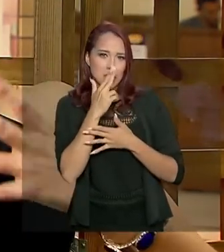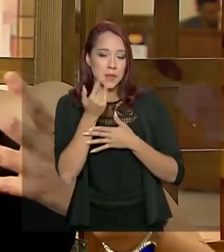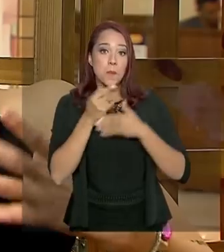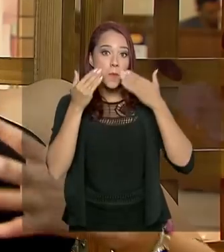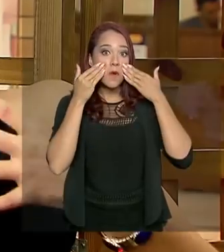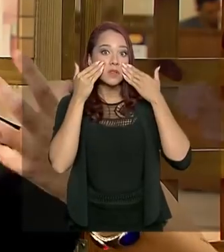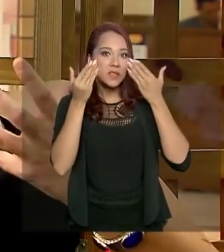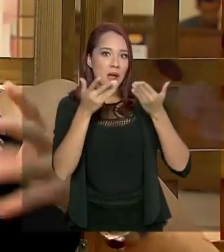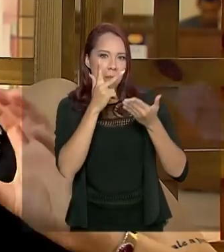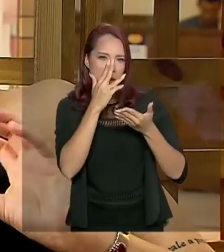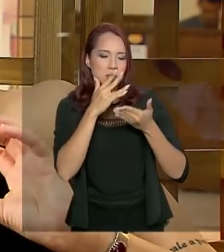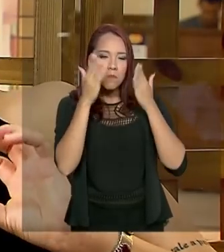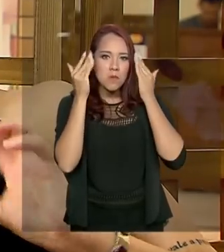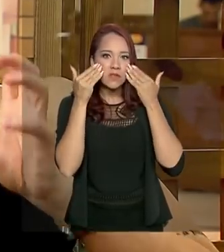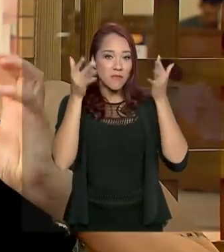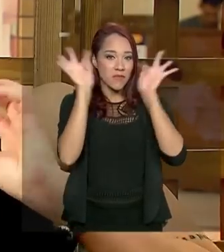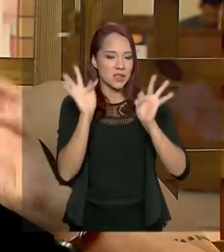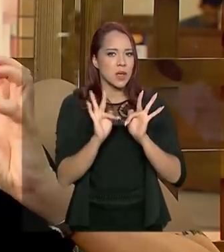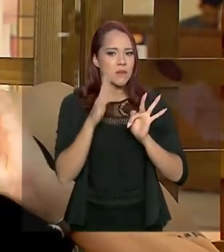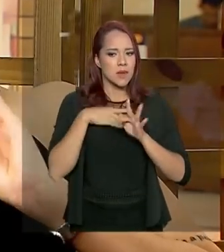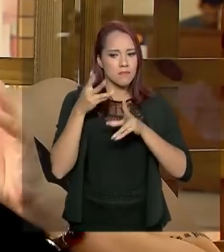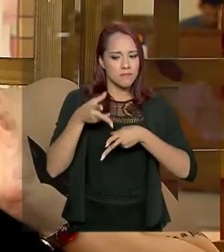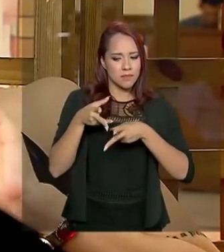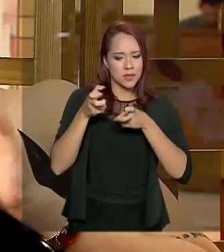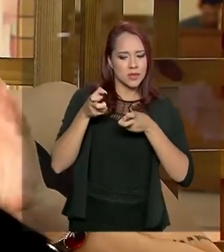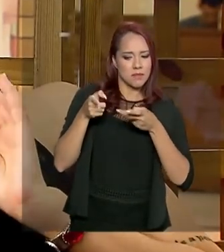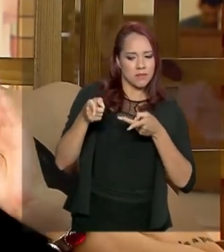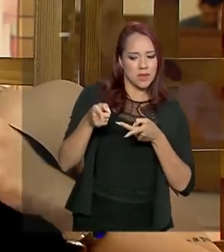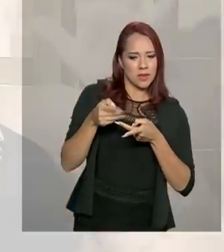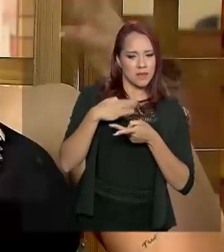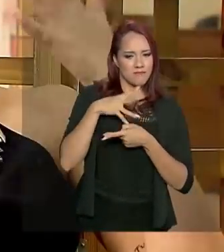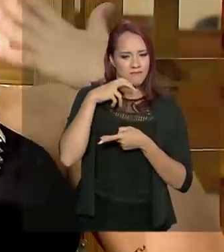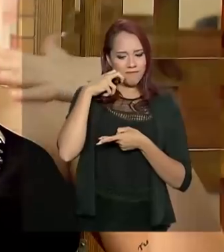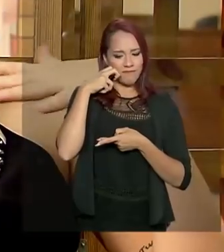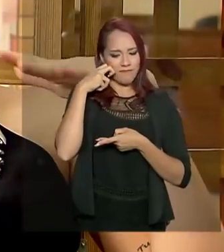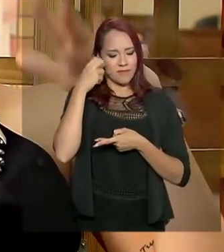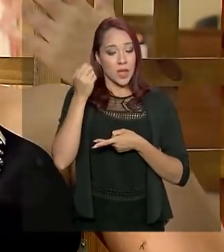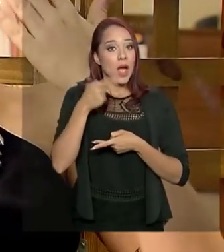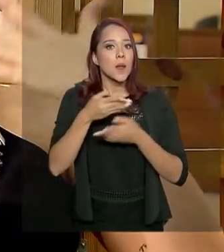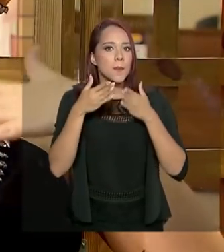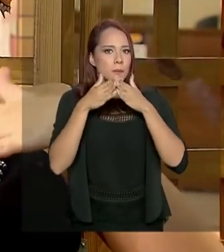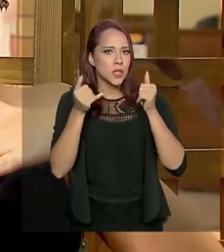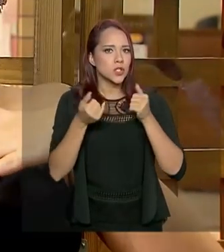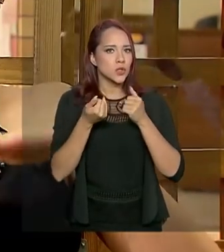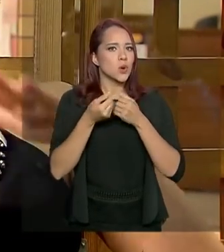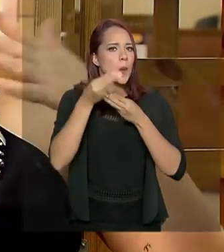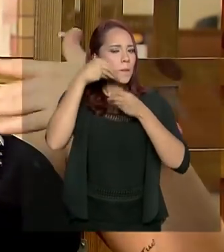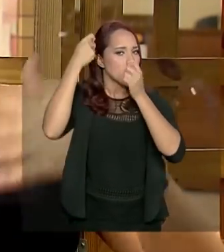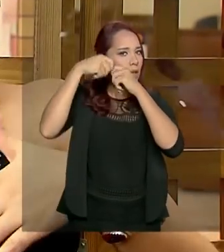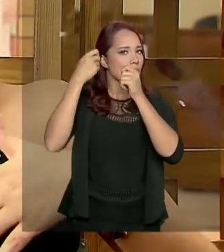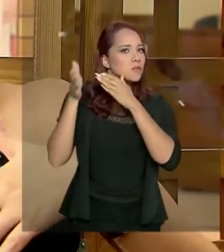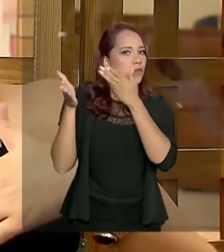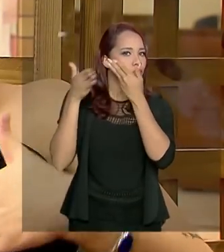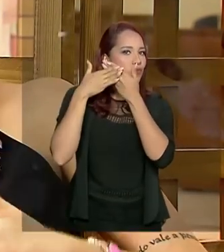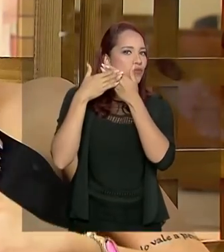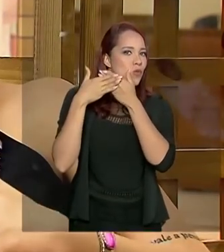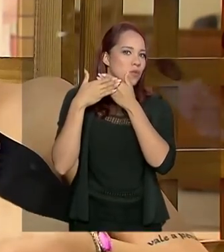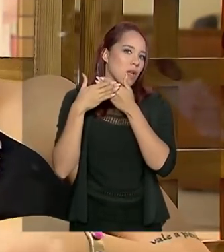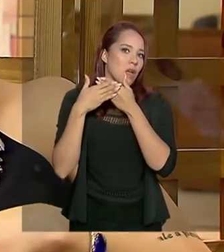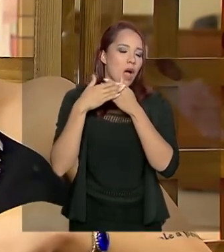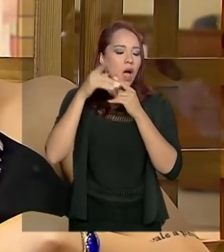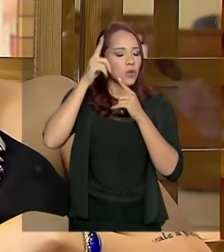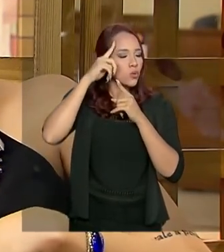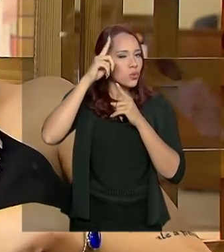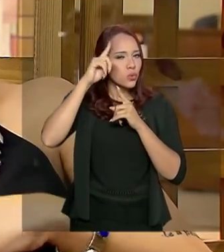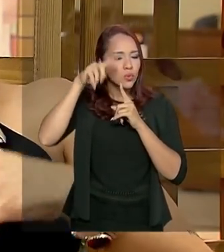demonstrar que ela estava feliz, mas você via que ela estava assim, era meio sem graça. Ela pediu a maquiagem para tampar o hematoma e ela fez vários dias seguidos